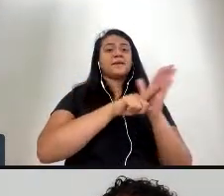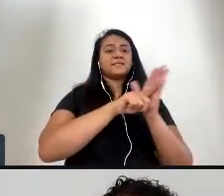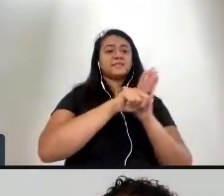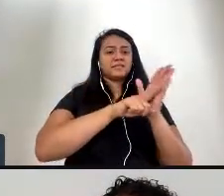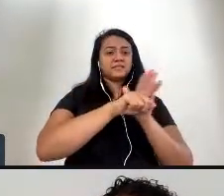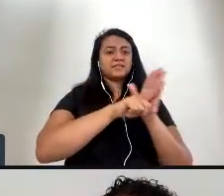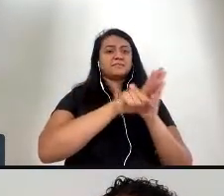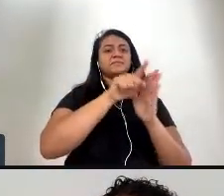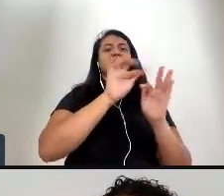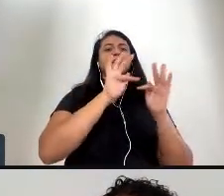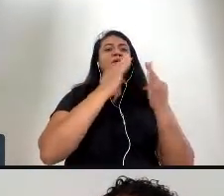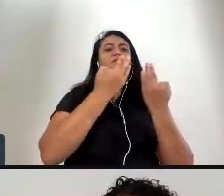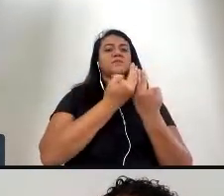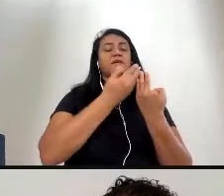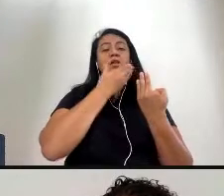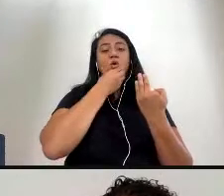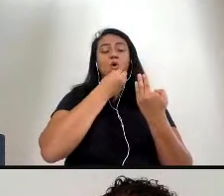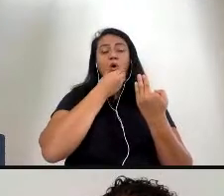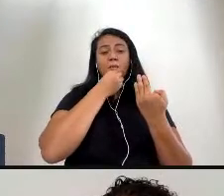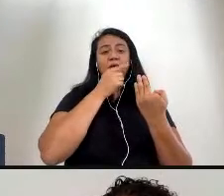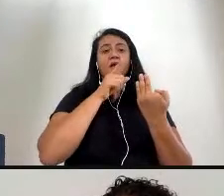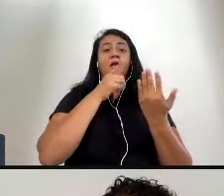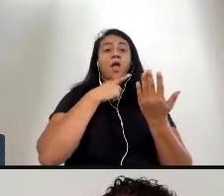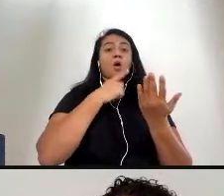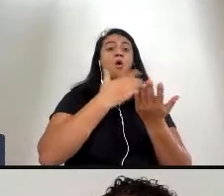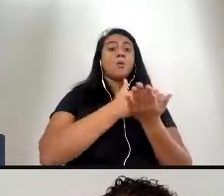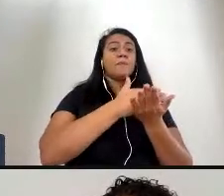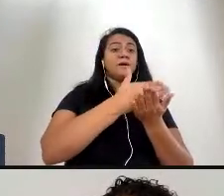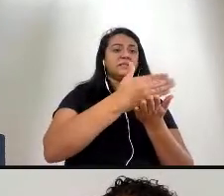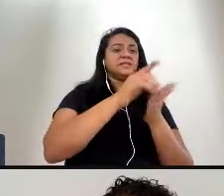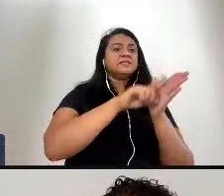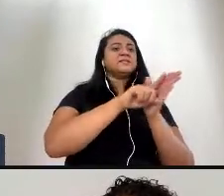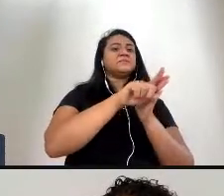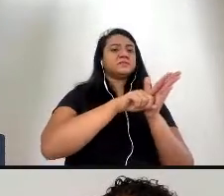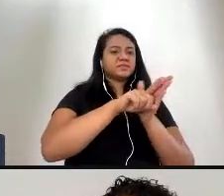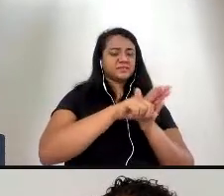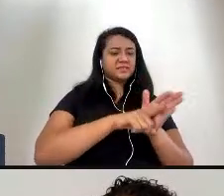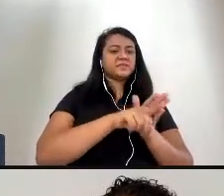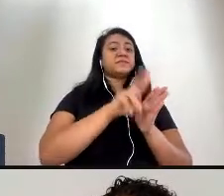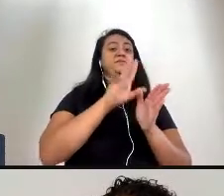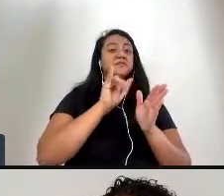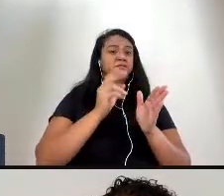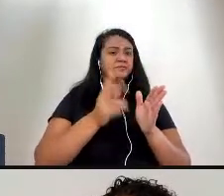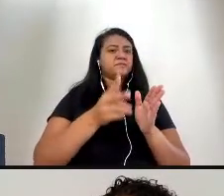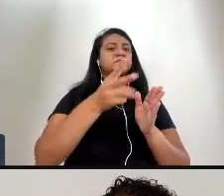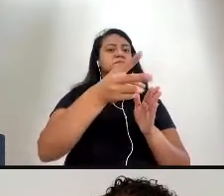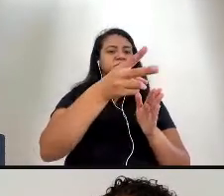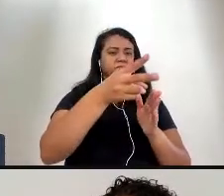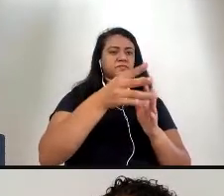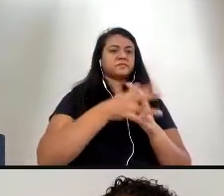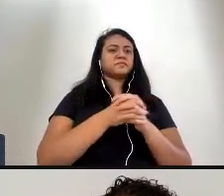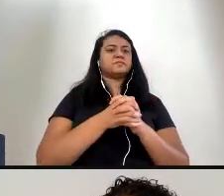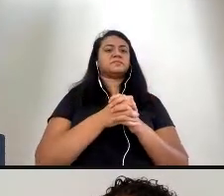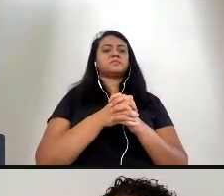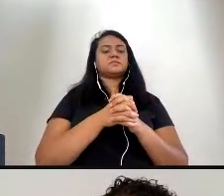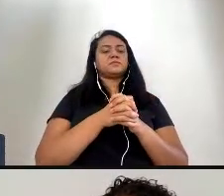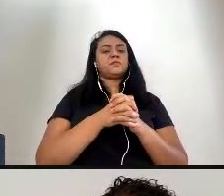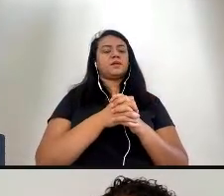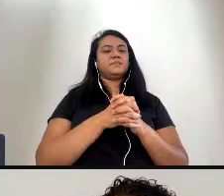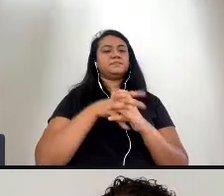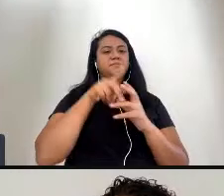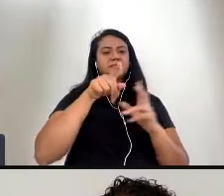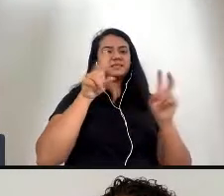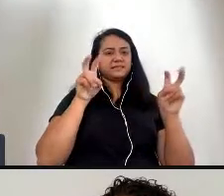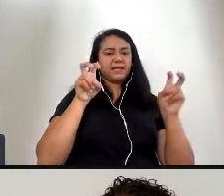que vai continuar eu comecei a pesquisar e estou gostando muito de continuar em cima